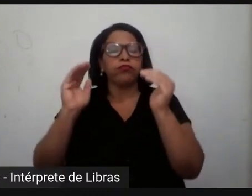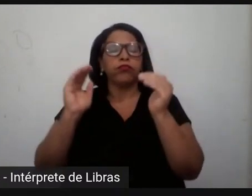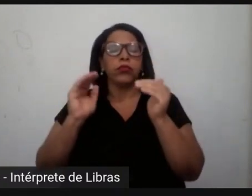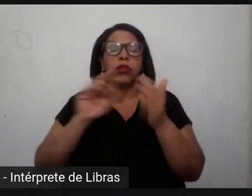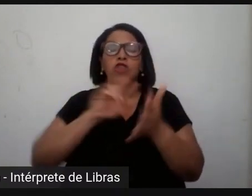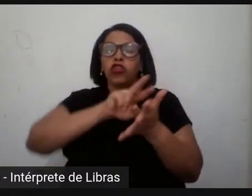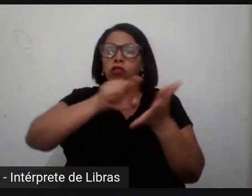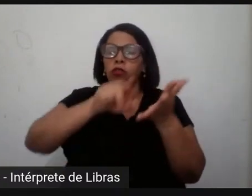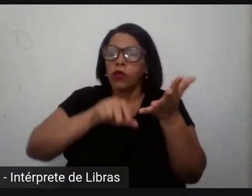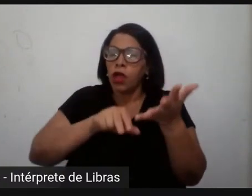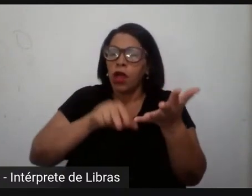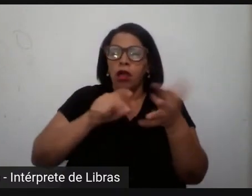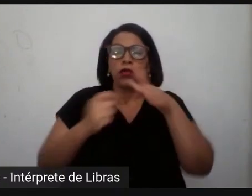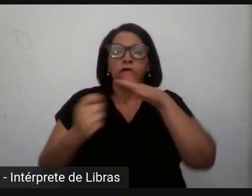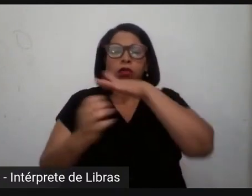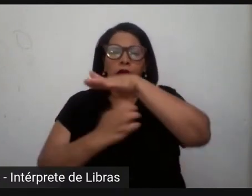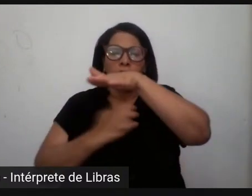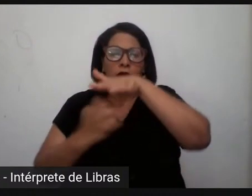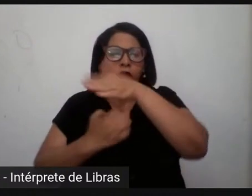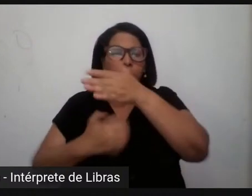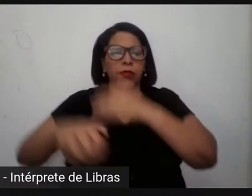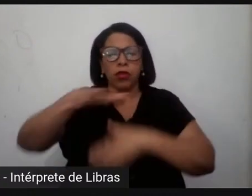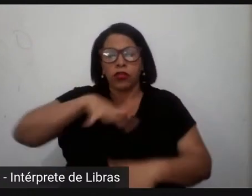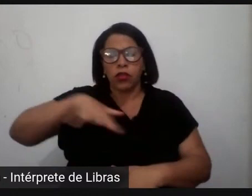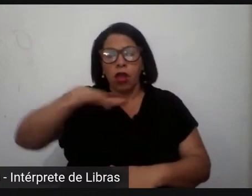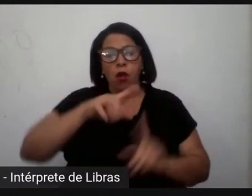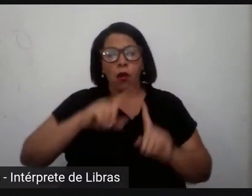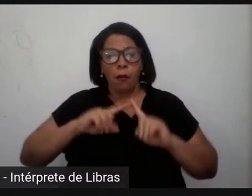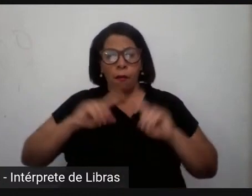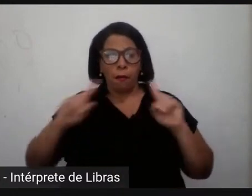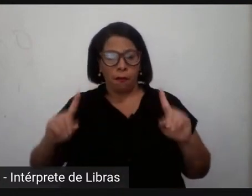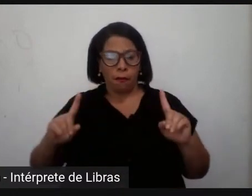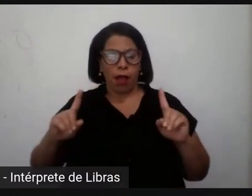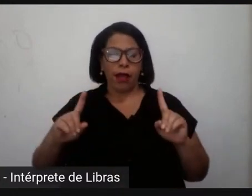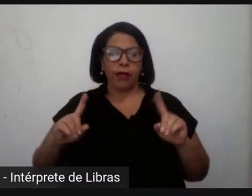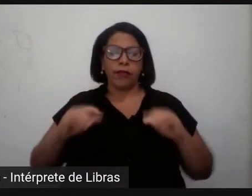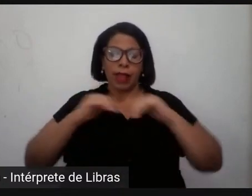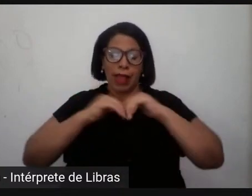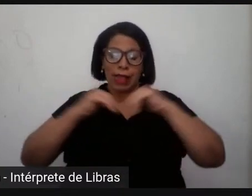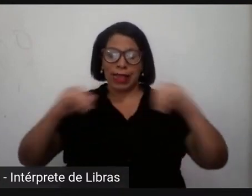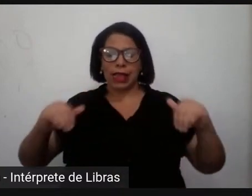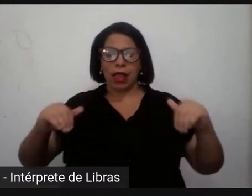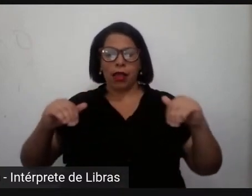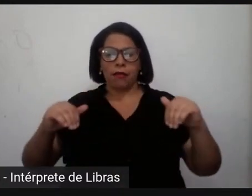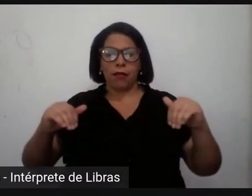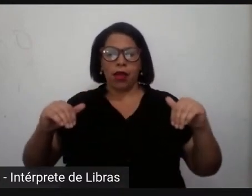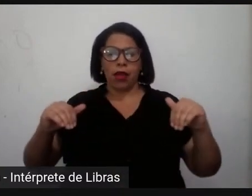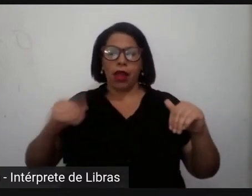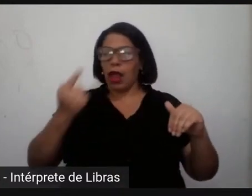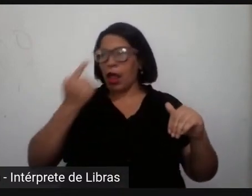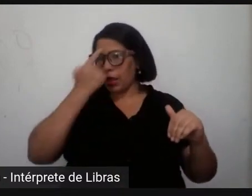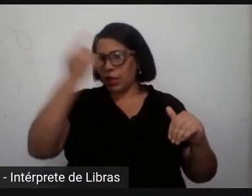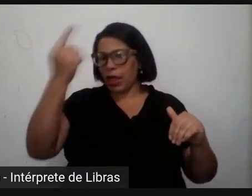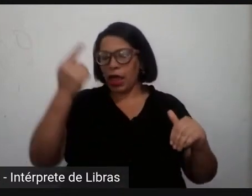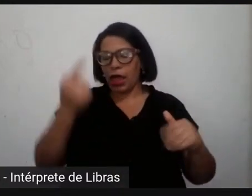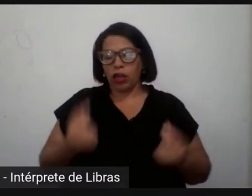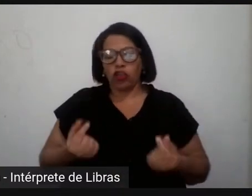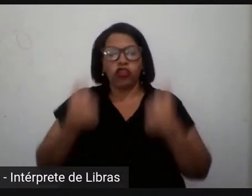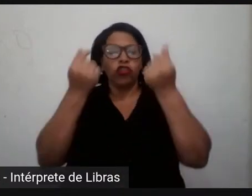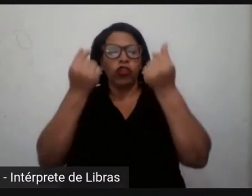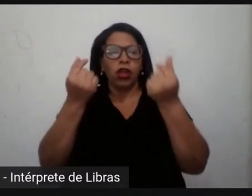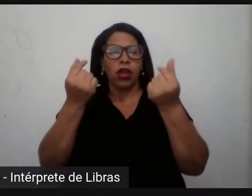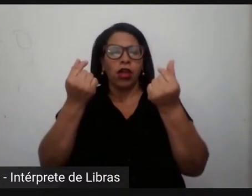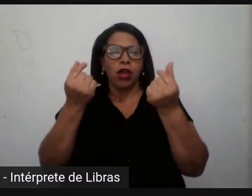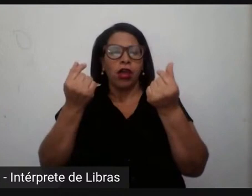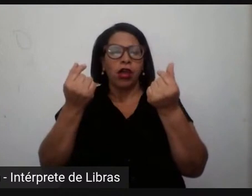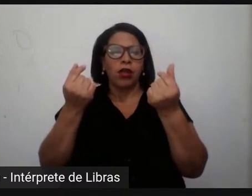setores econômicos, de um modo geral. mas desmistificando essa figura ou essa ideia do mercado como uma espécie